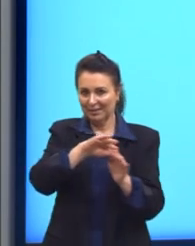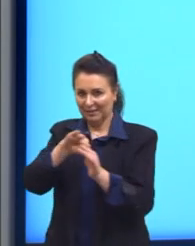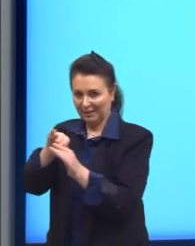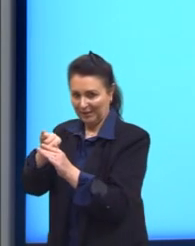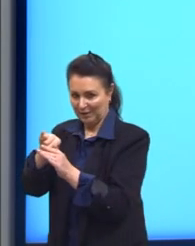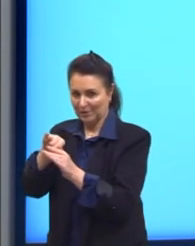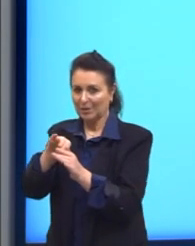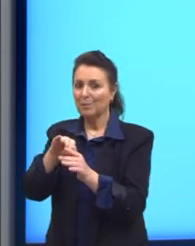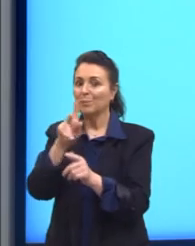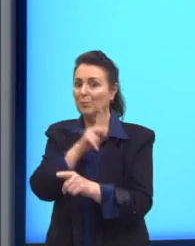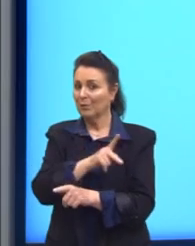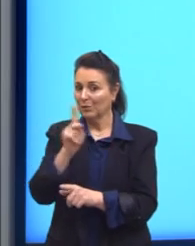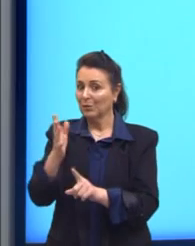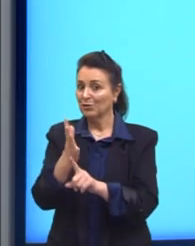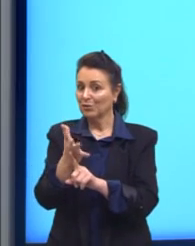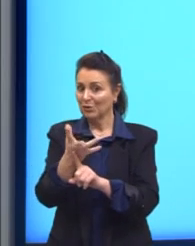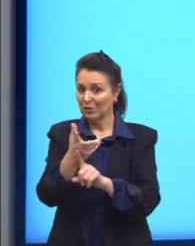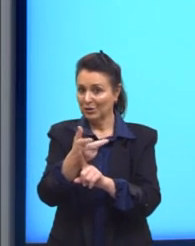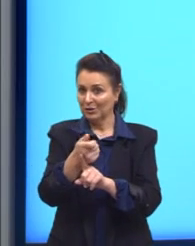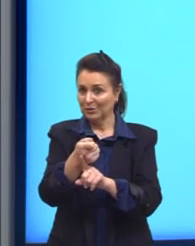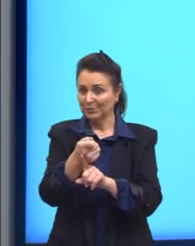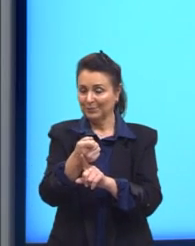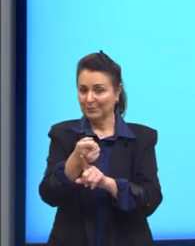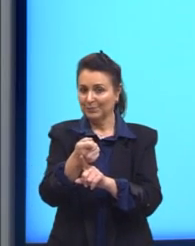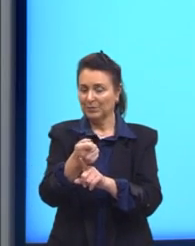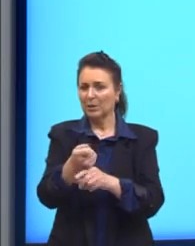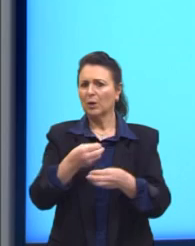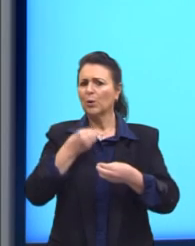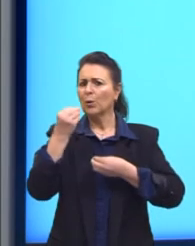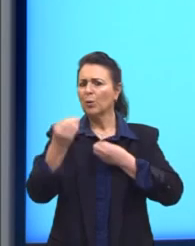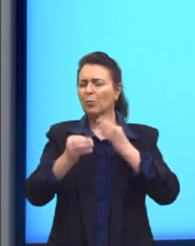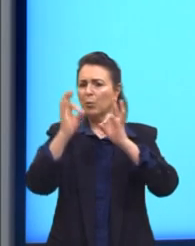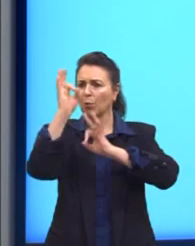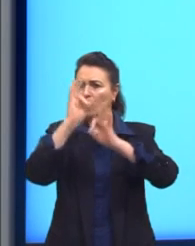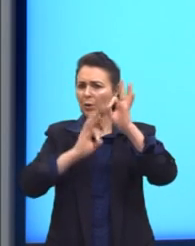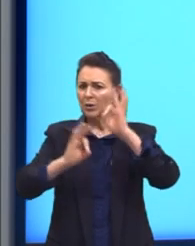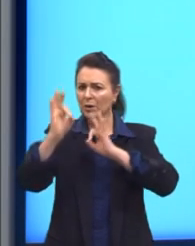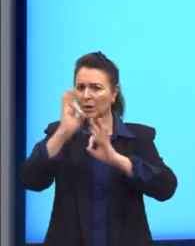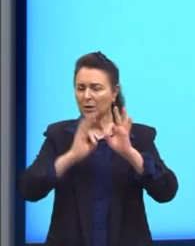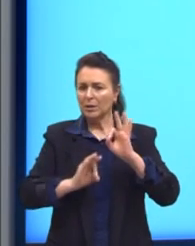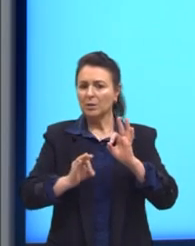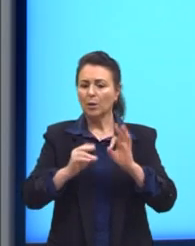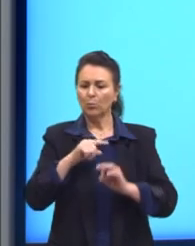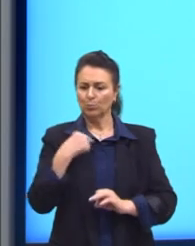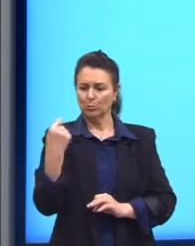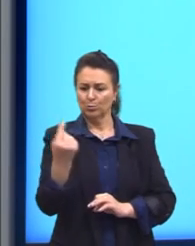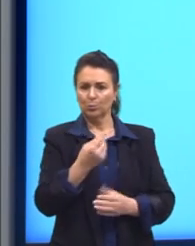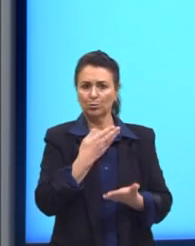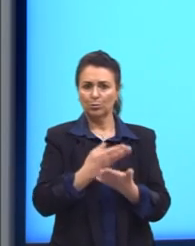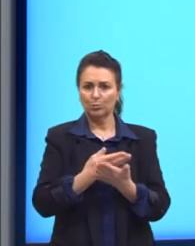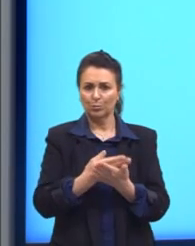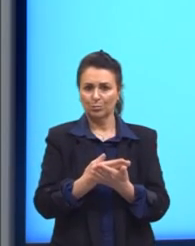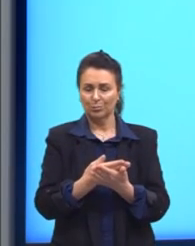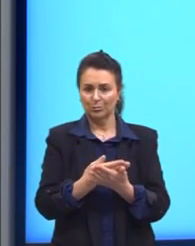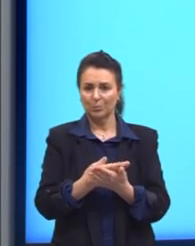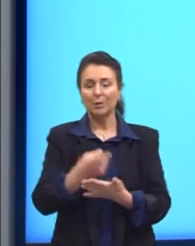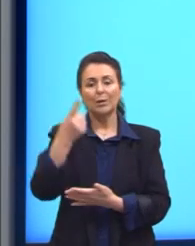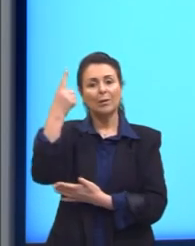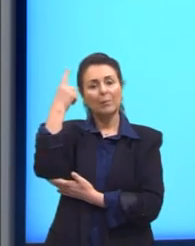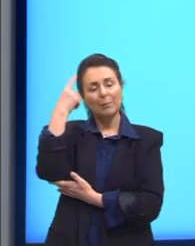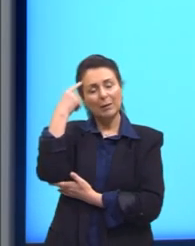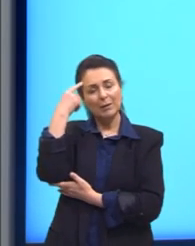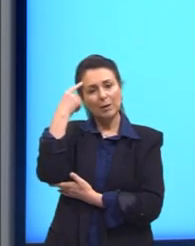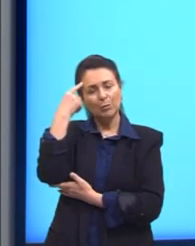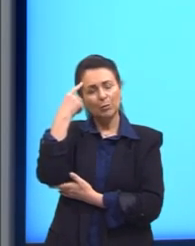para o prof. Ezequiel. Como é que a gente organiza, então, os nossos estudos? Pensando aí no que a